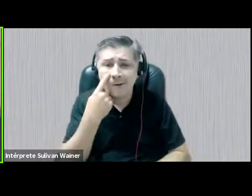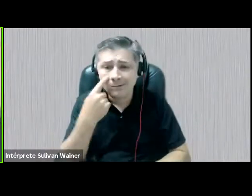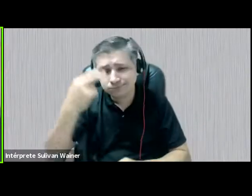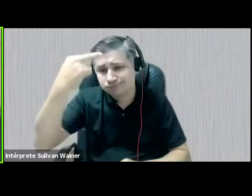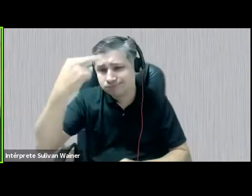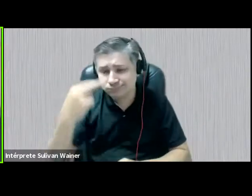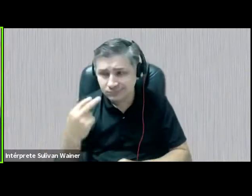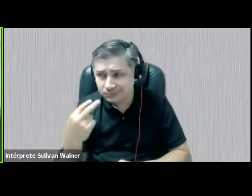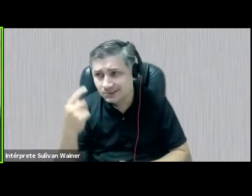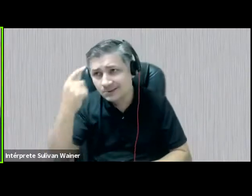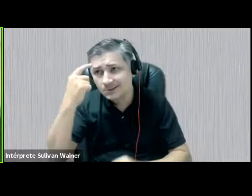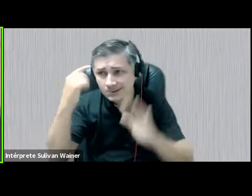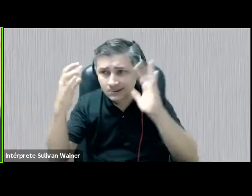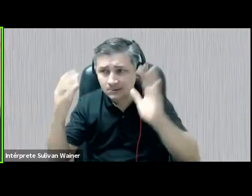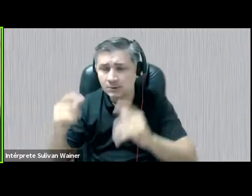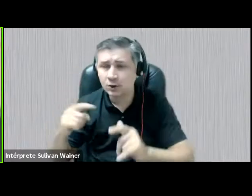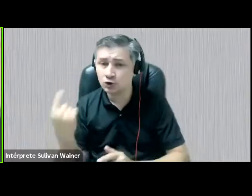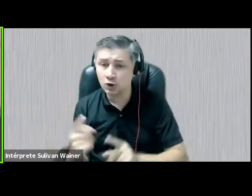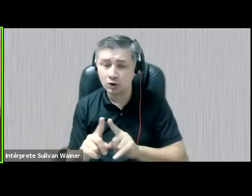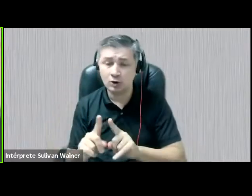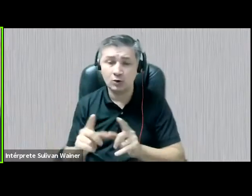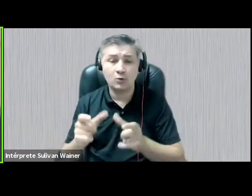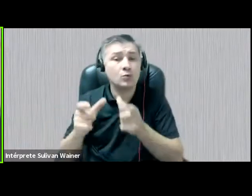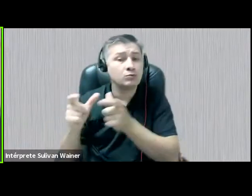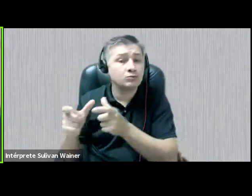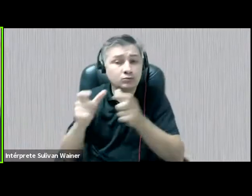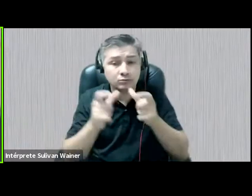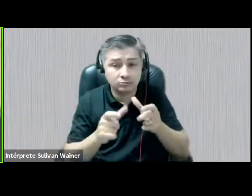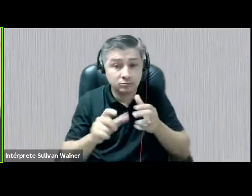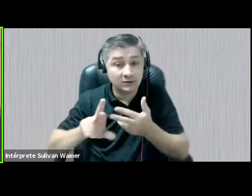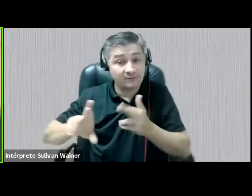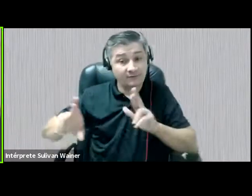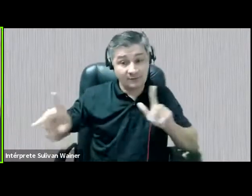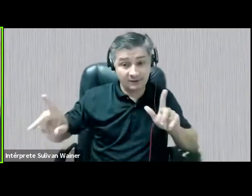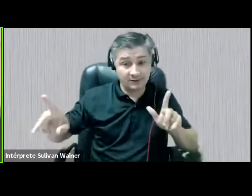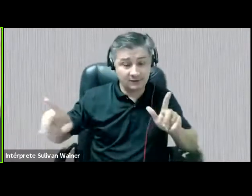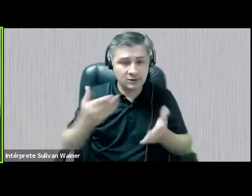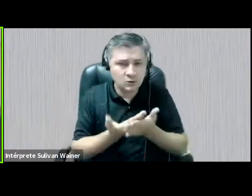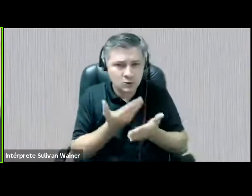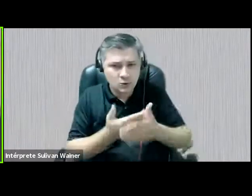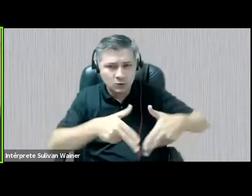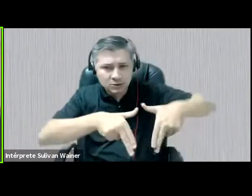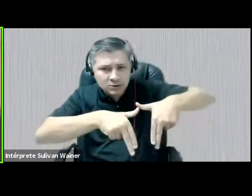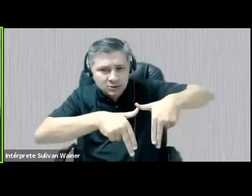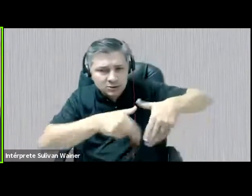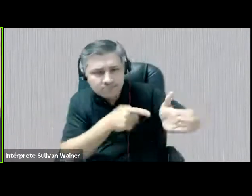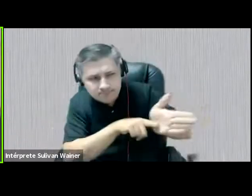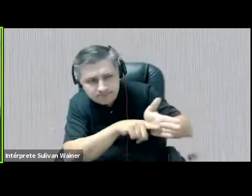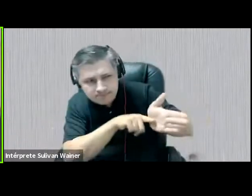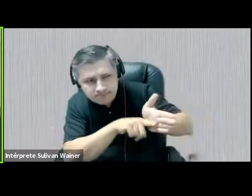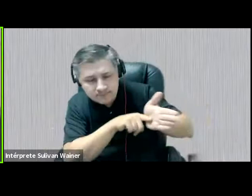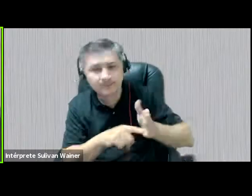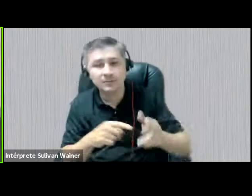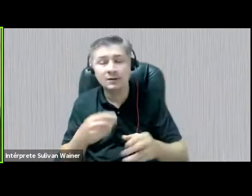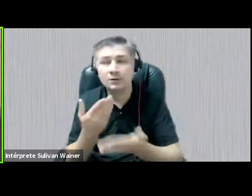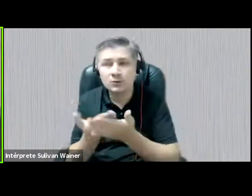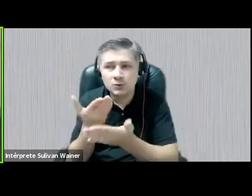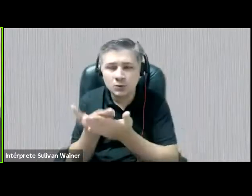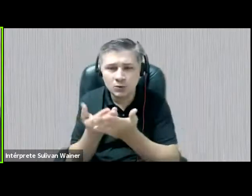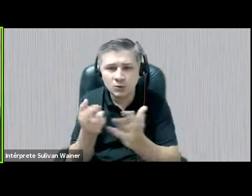nós em lugares distintos, né, ocupamos um estudo de gênero e no estudo das relações raciais,